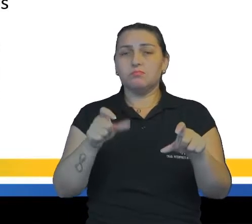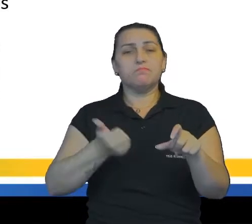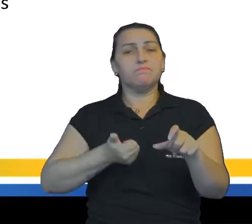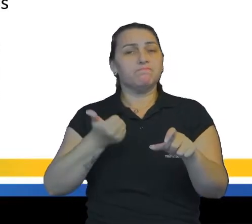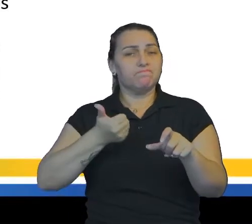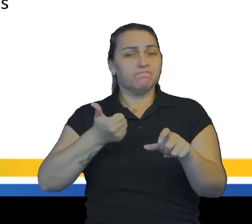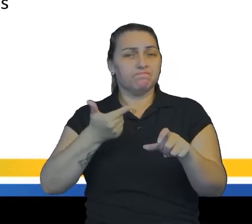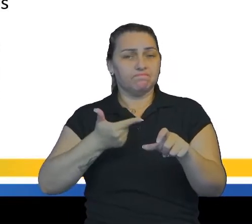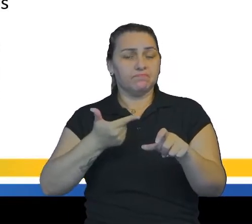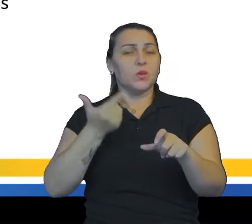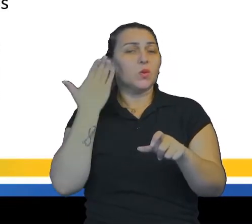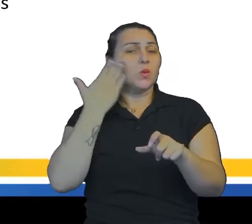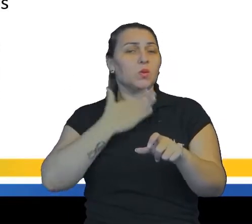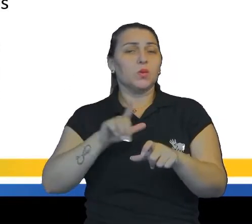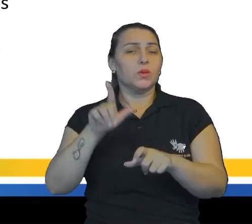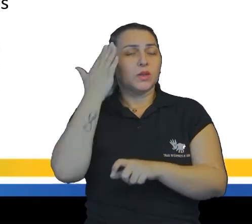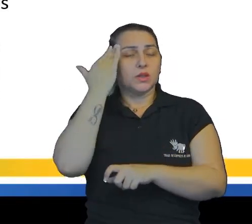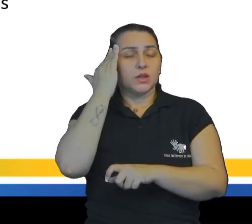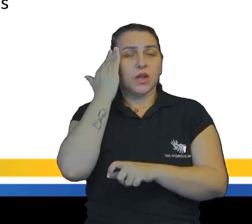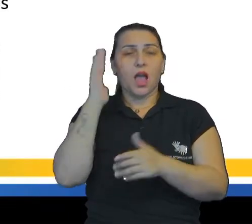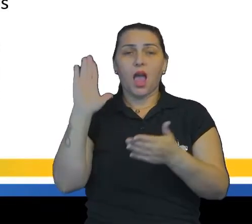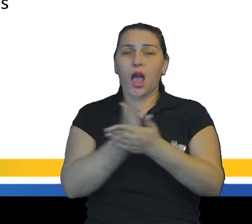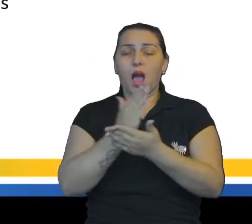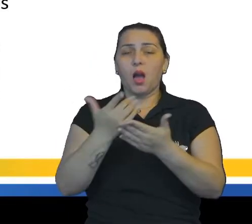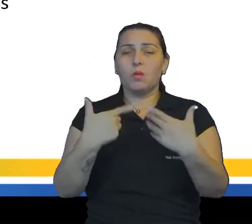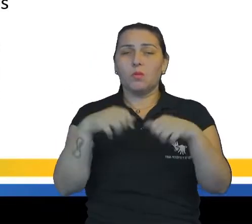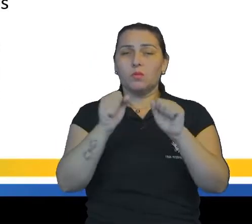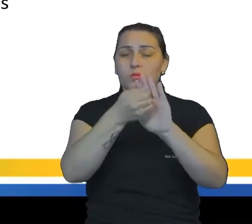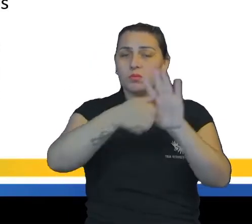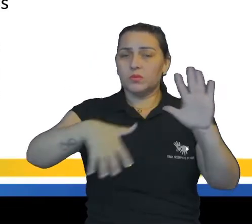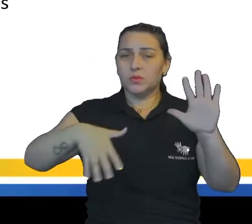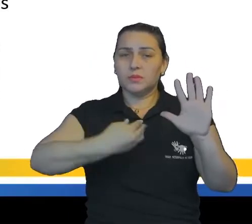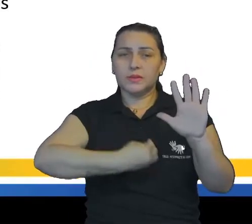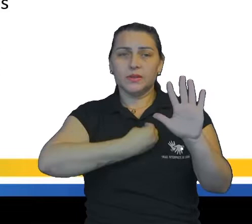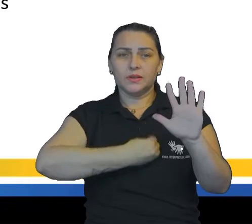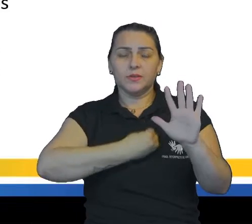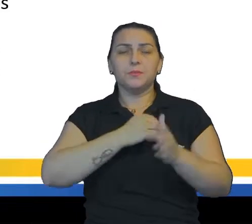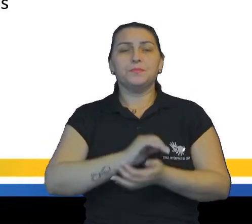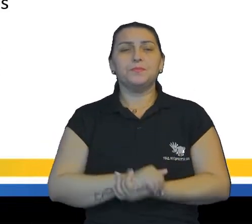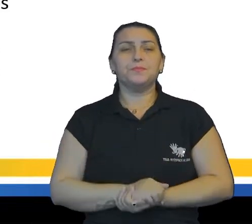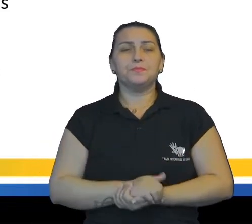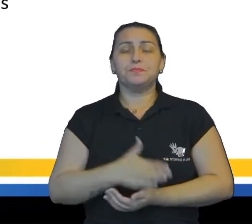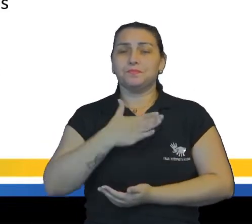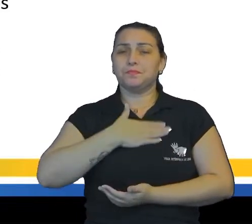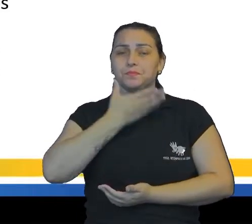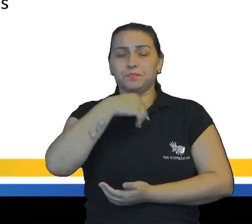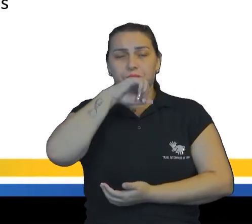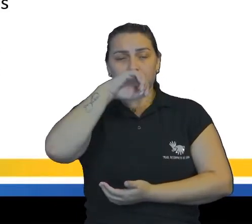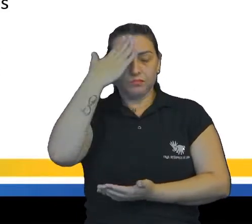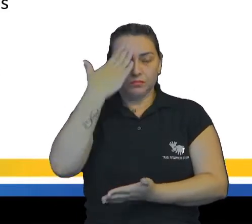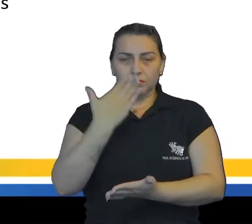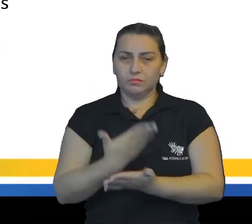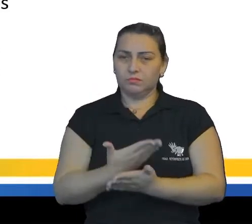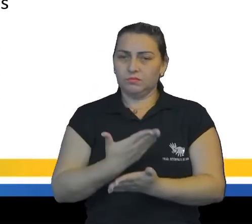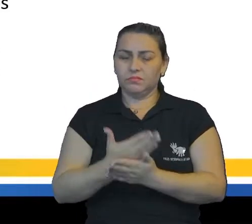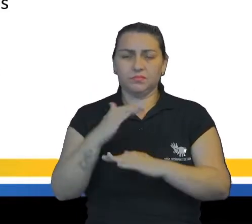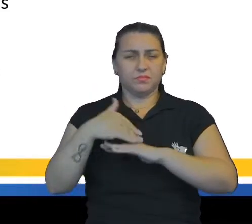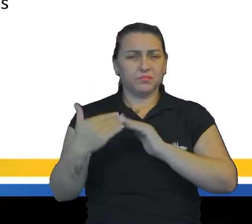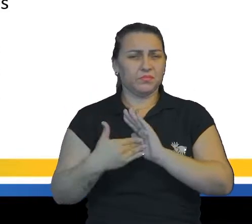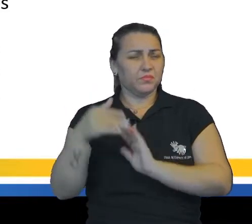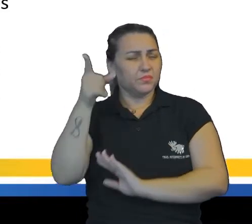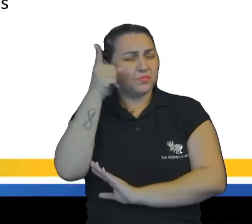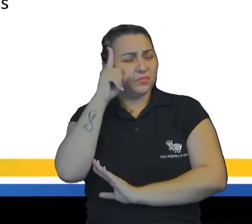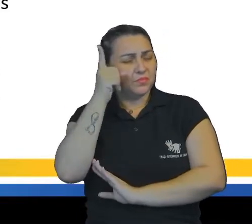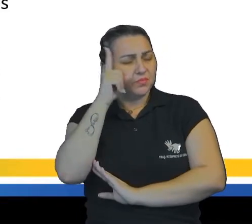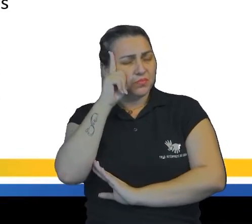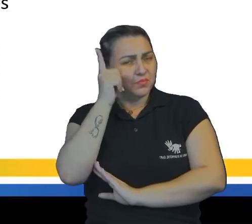entender algumas figuras de linguagem presentes. Vamos lá, então. Meu pai acreditava que todos os anos